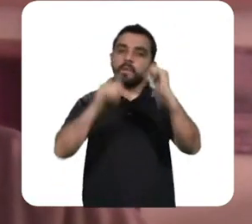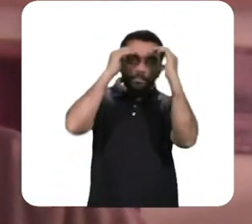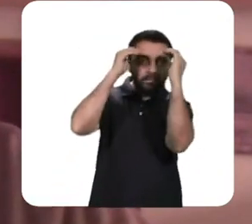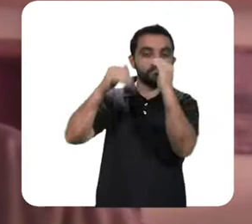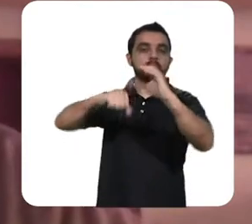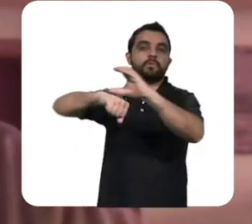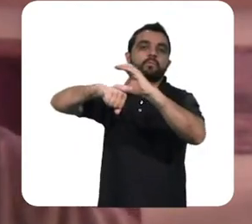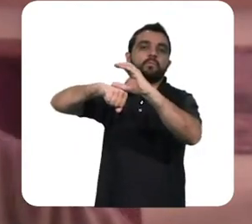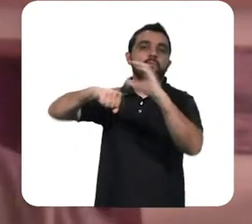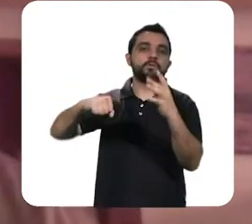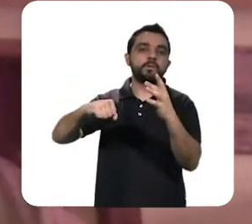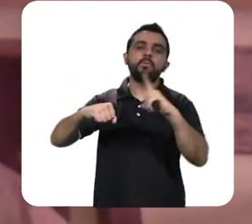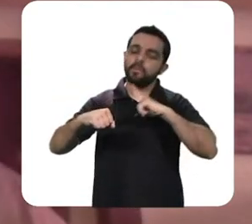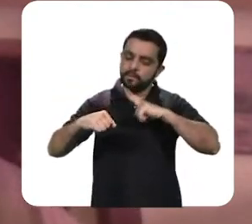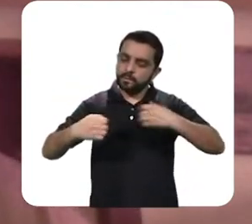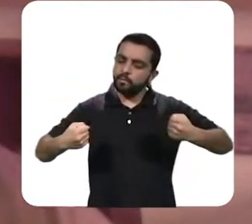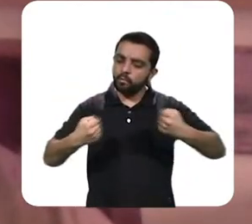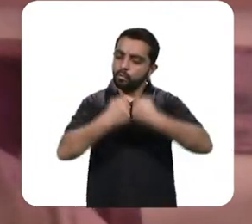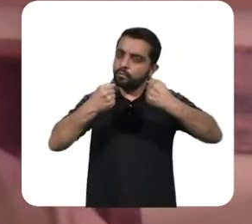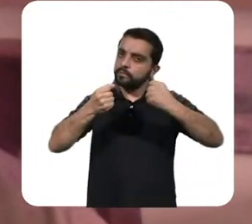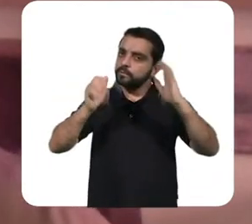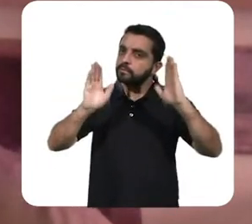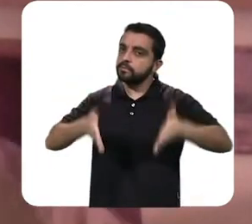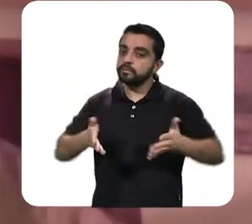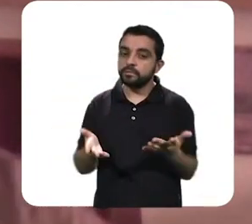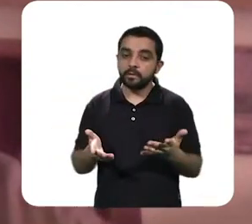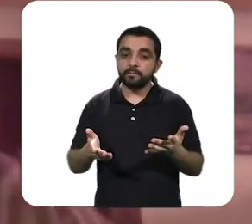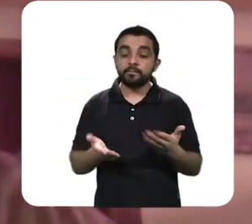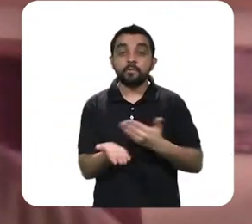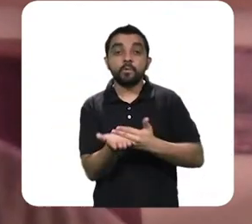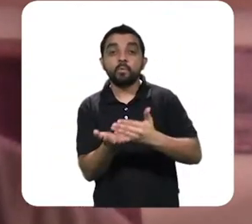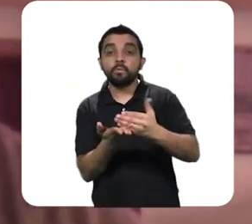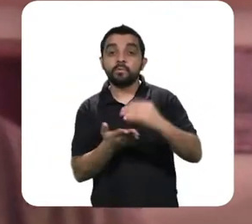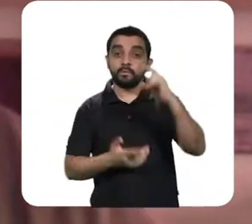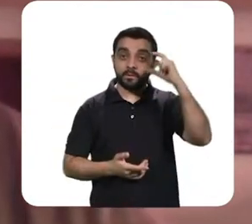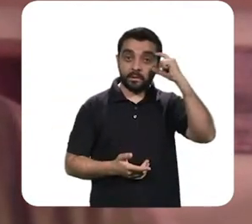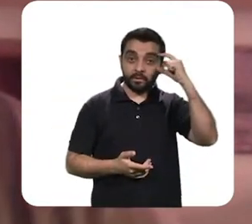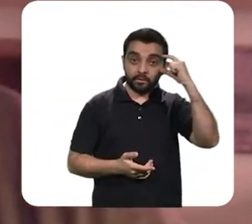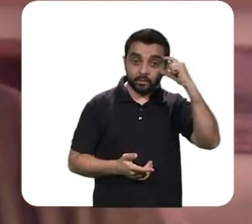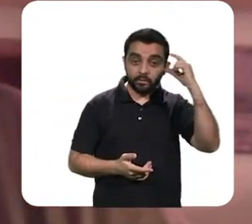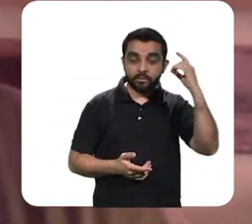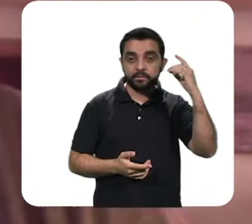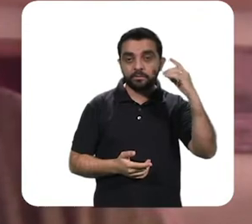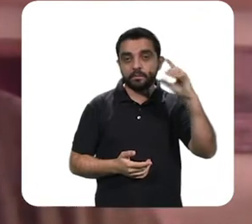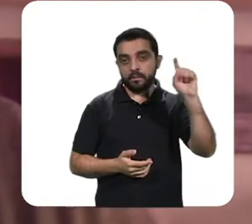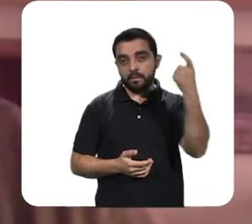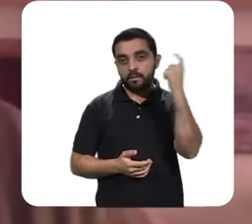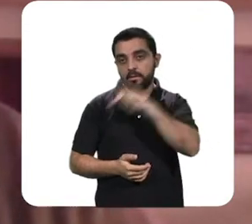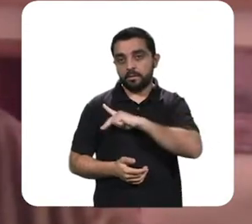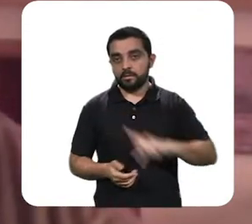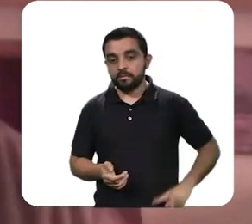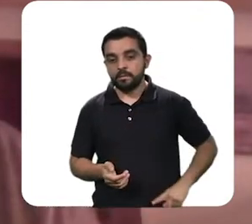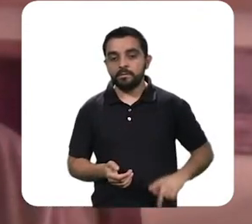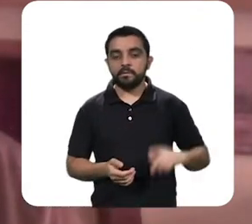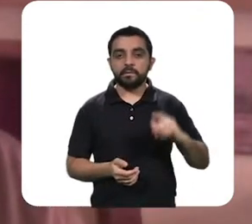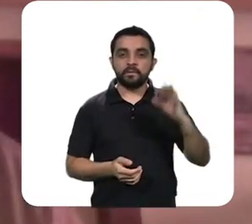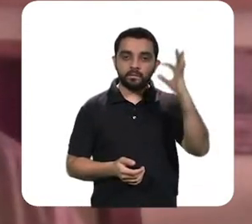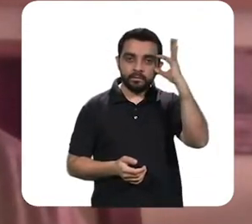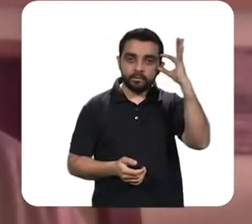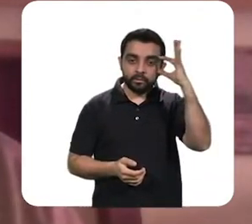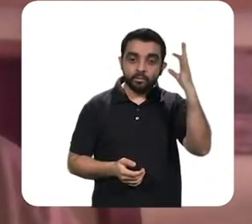embate já começou esse embate começou com a Dilma quando se percebeu que o presidencialismo